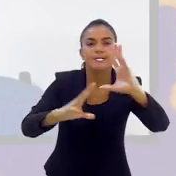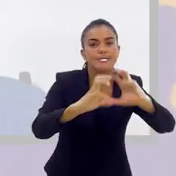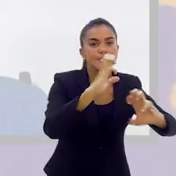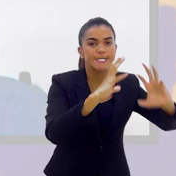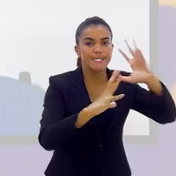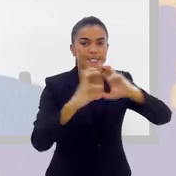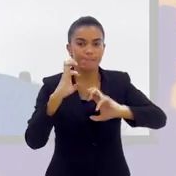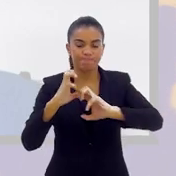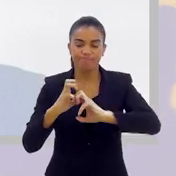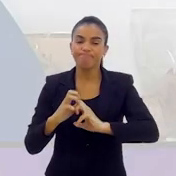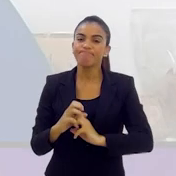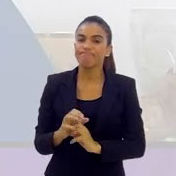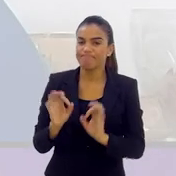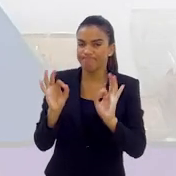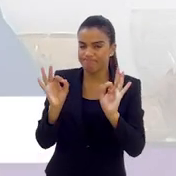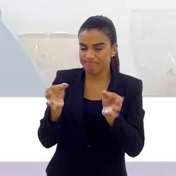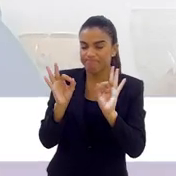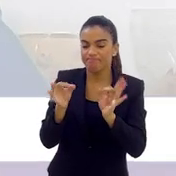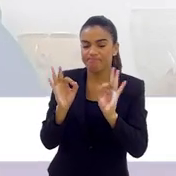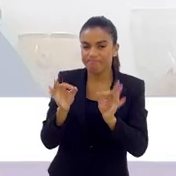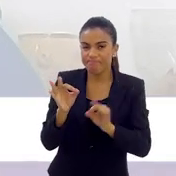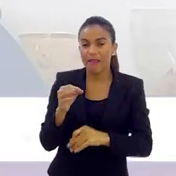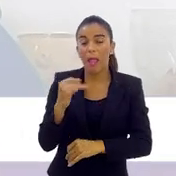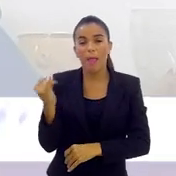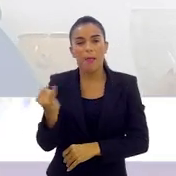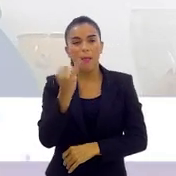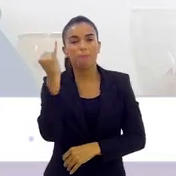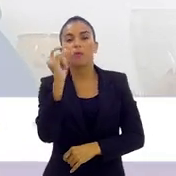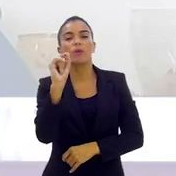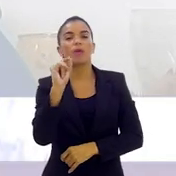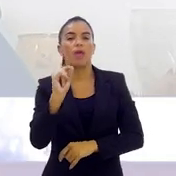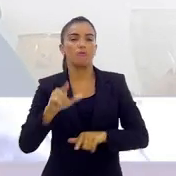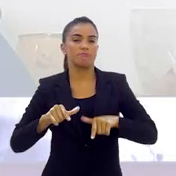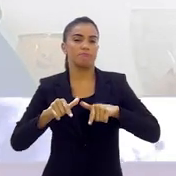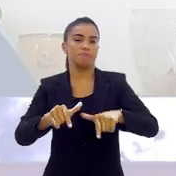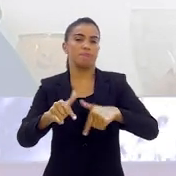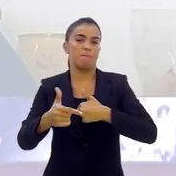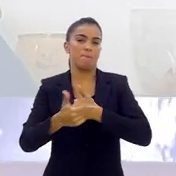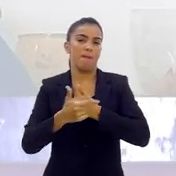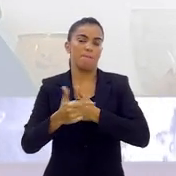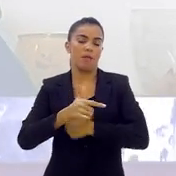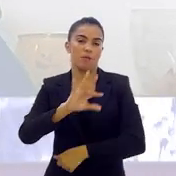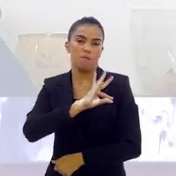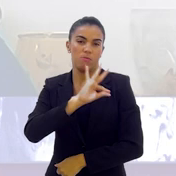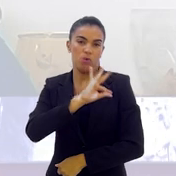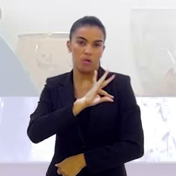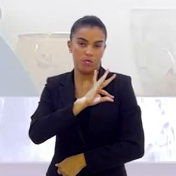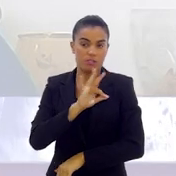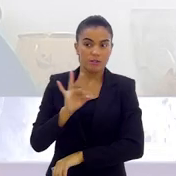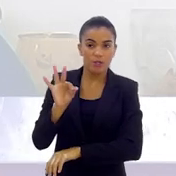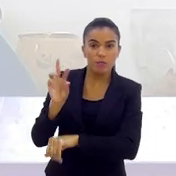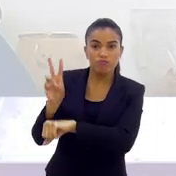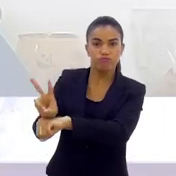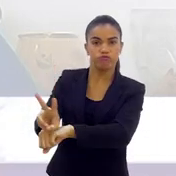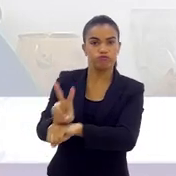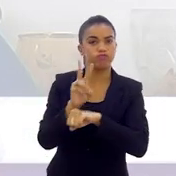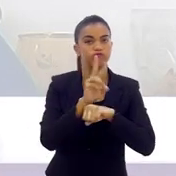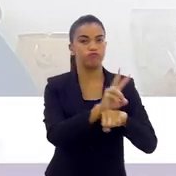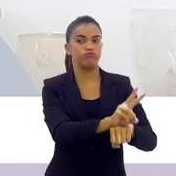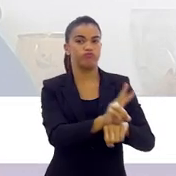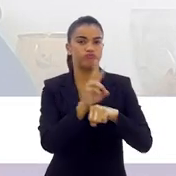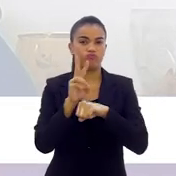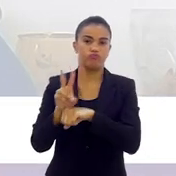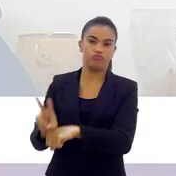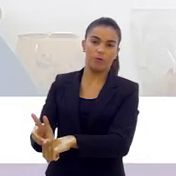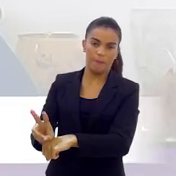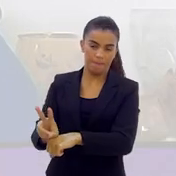Galvão. É importante que a polícia faça esse trabalho aí de prevenção, de conseguir